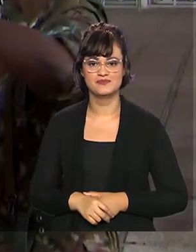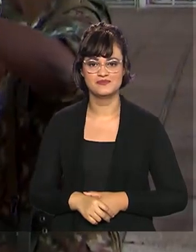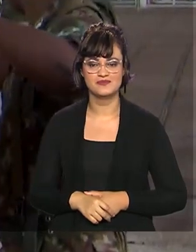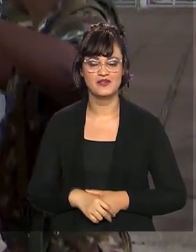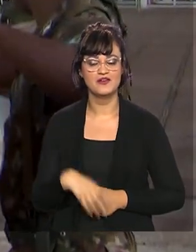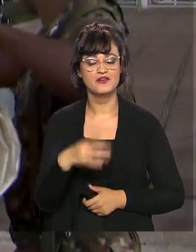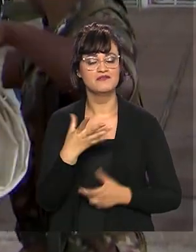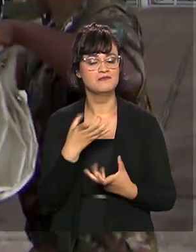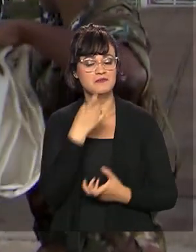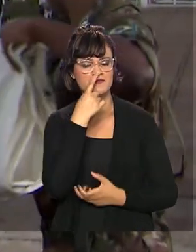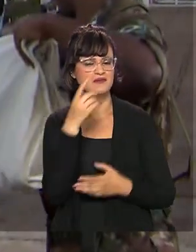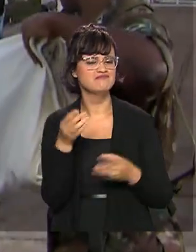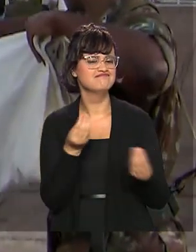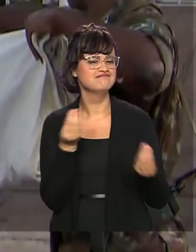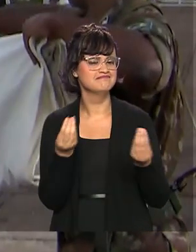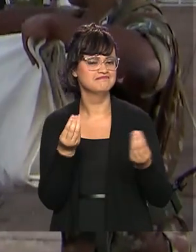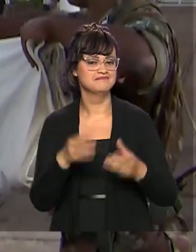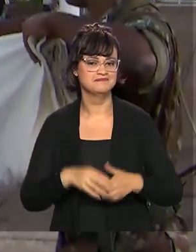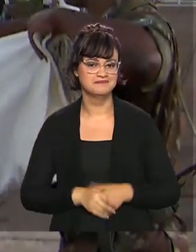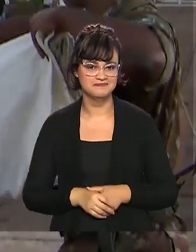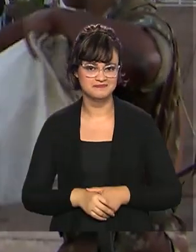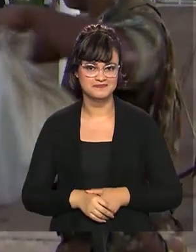ouvir um pouco dessa movimentação.